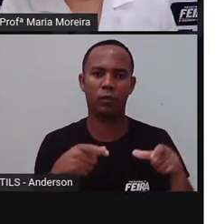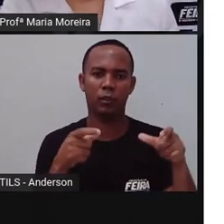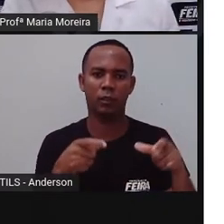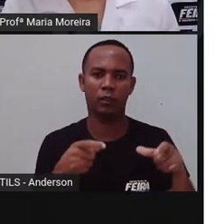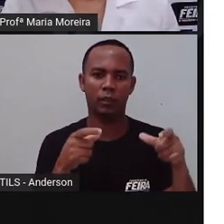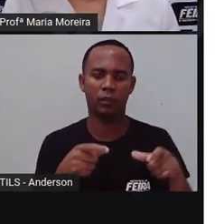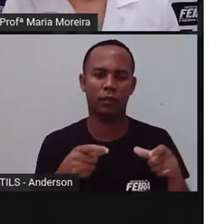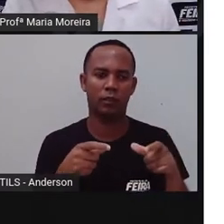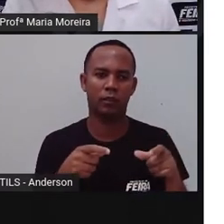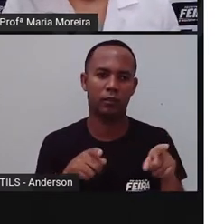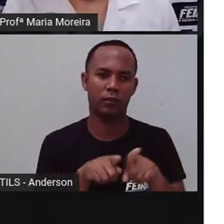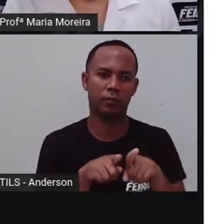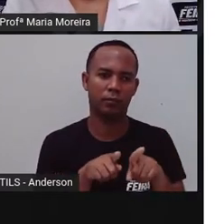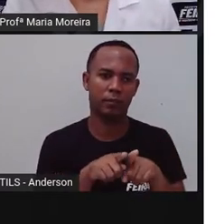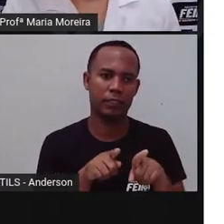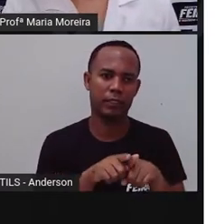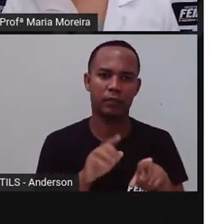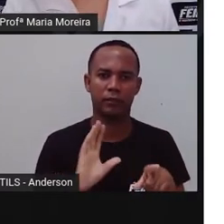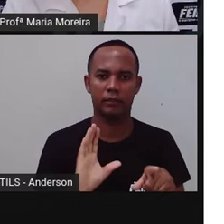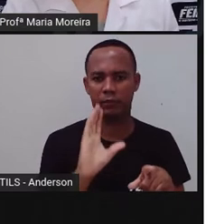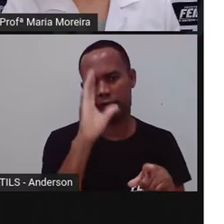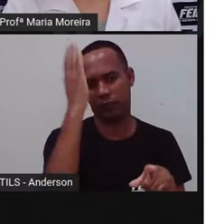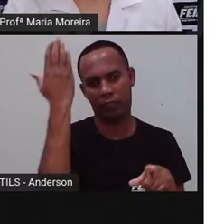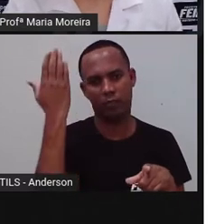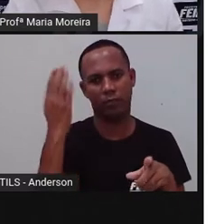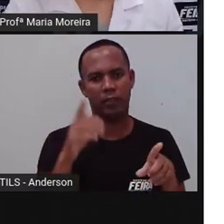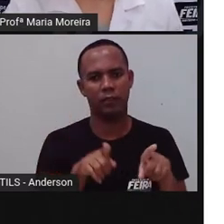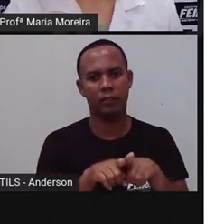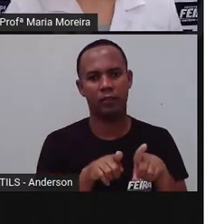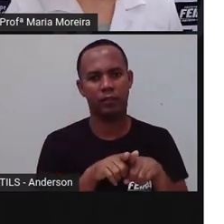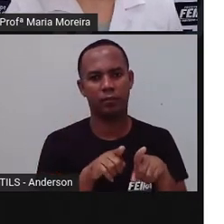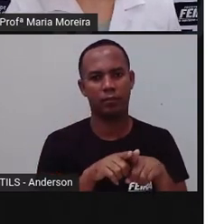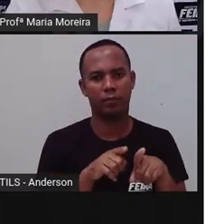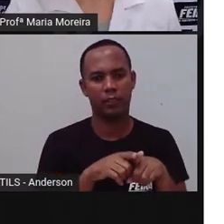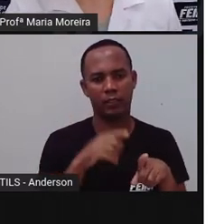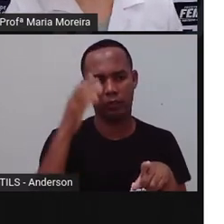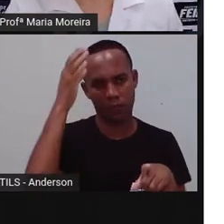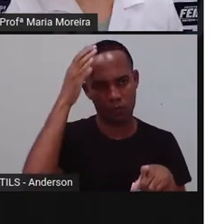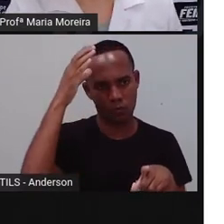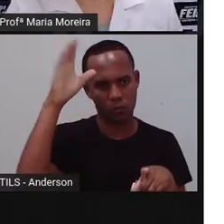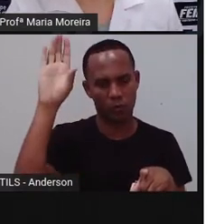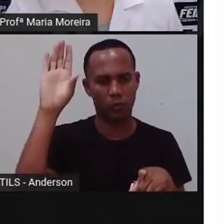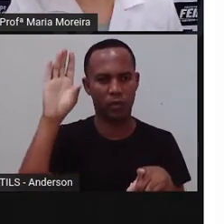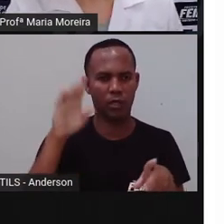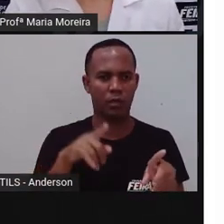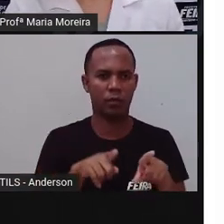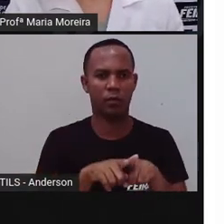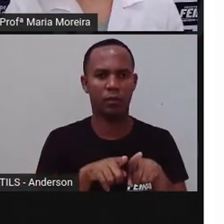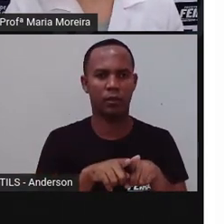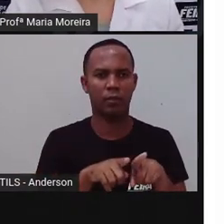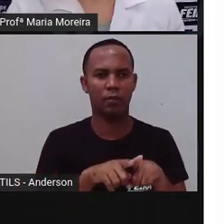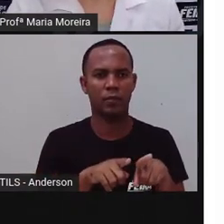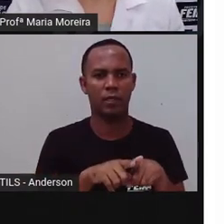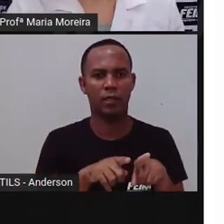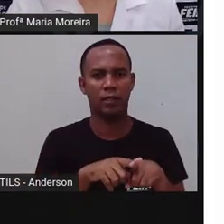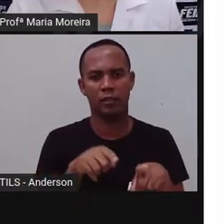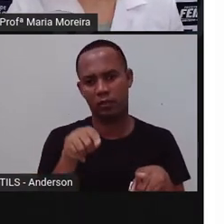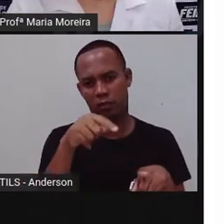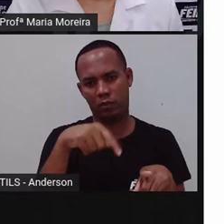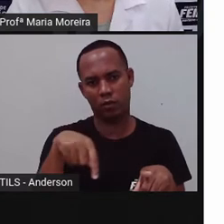vida de uma comunidade acontece, né? Onde a diversidade cultural se expressa e onde formamos o que é a nossa